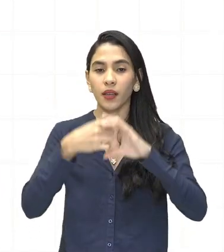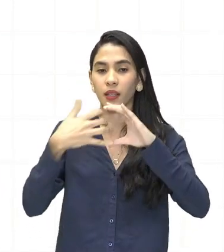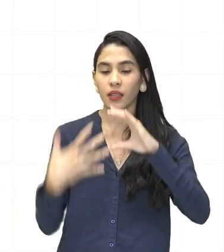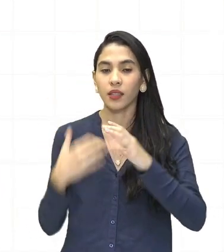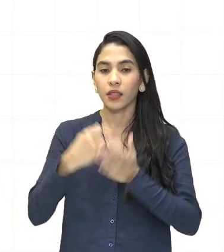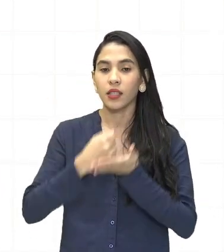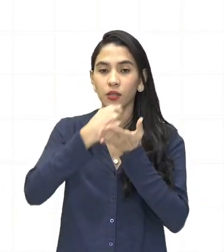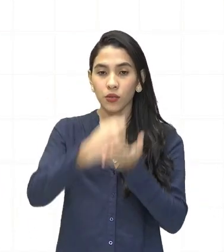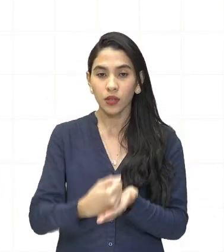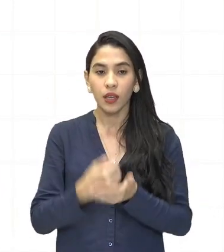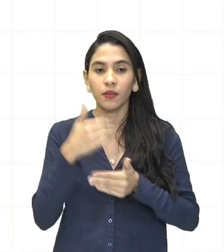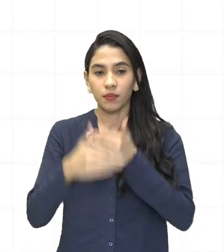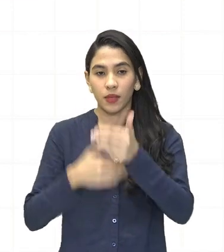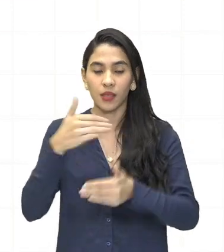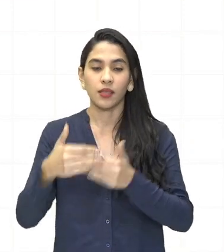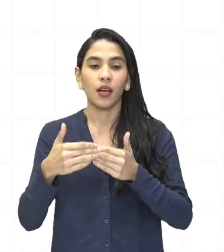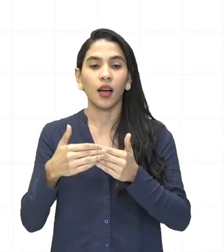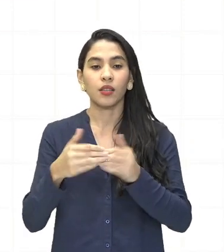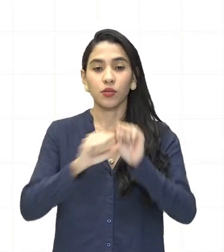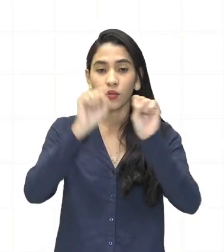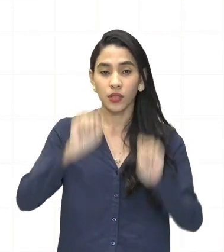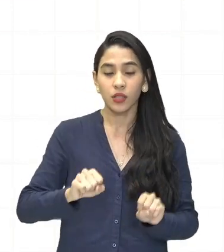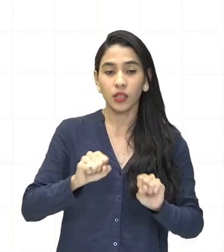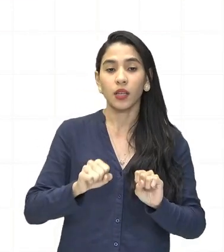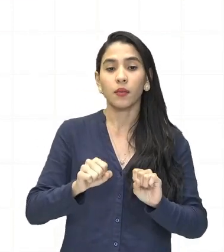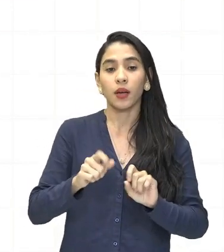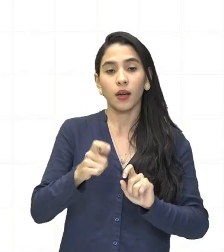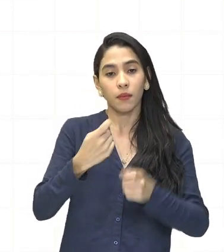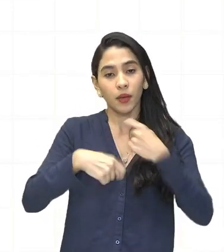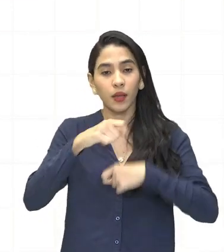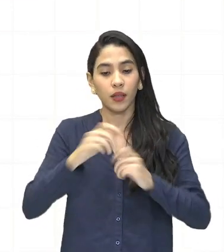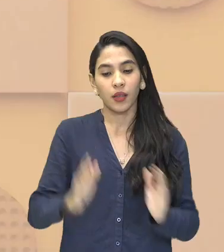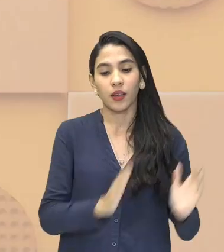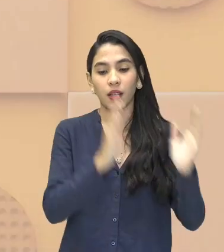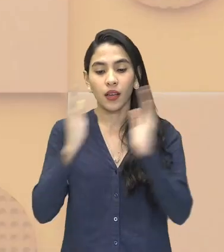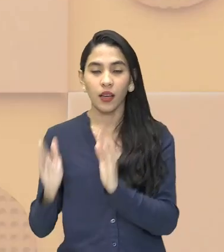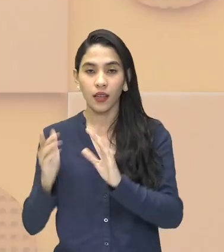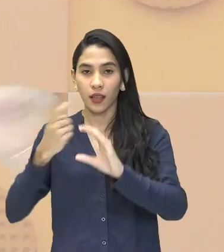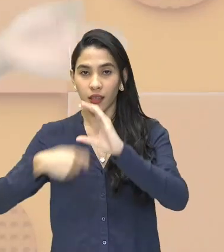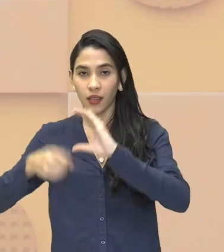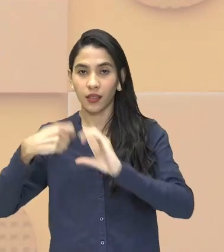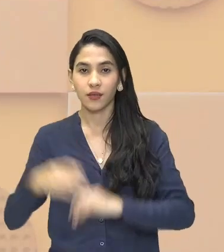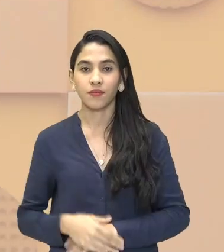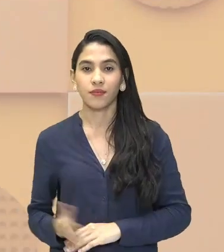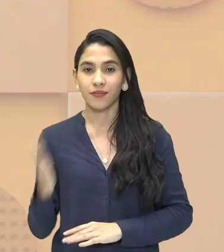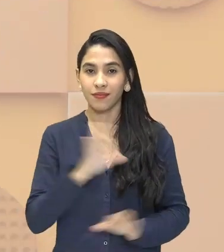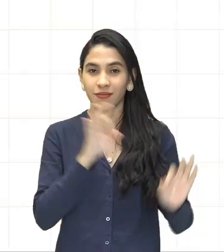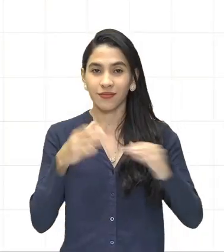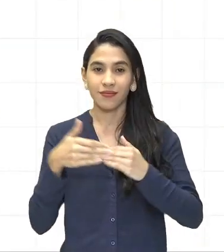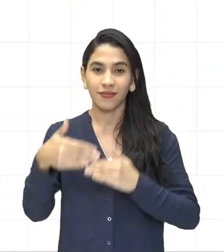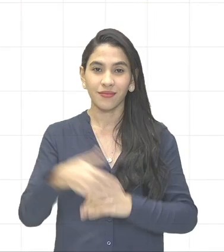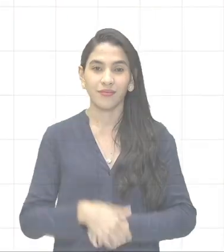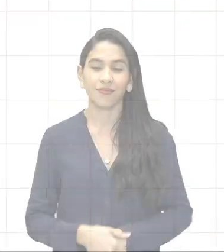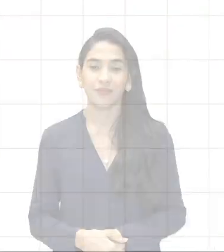contribuíram para a passagem do mercantilismo para o capitalismo. Vamos à nossa aula?